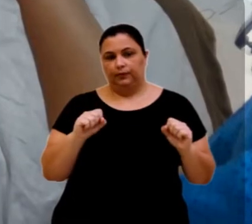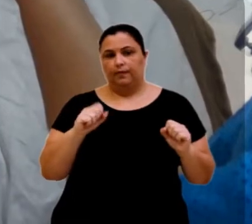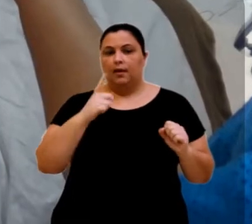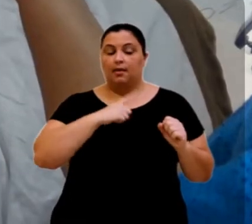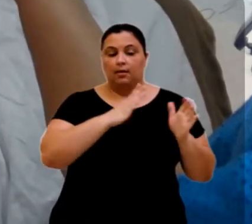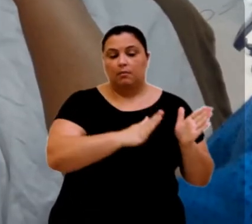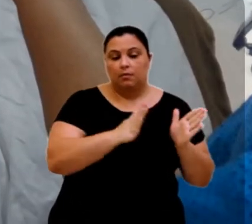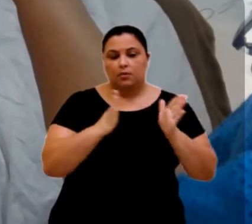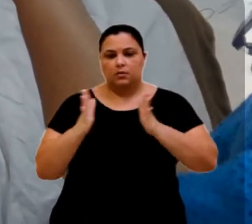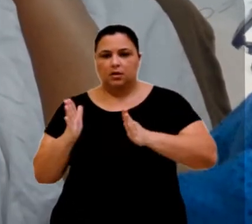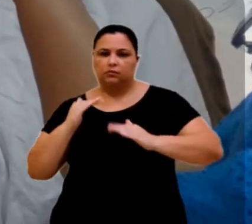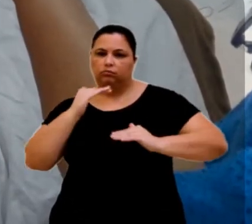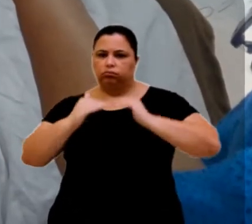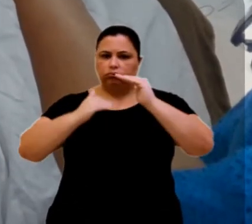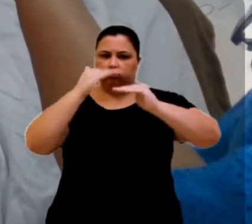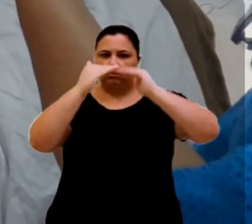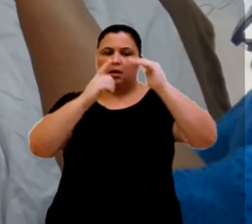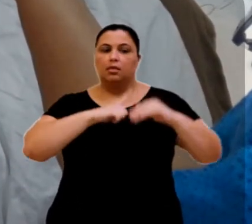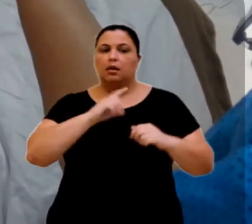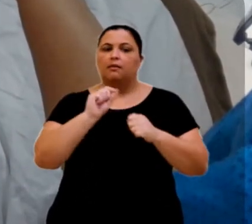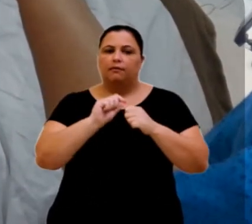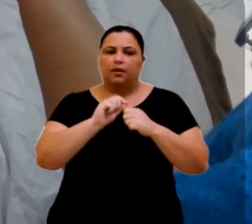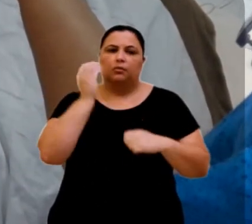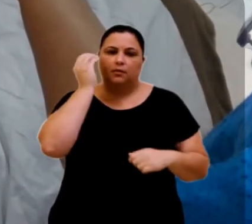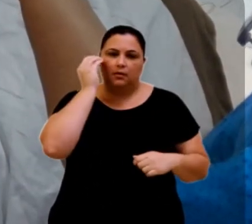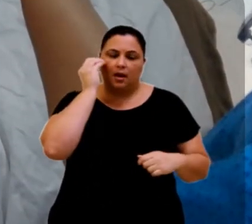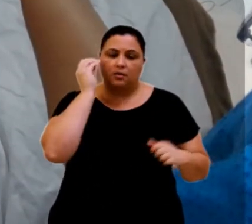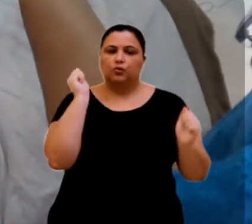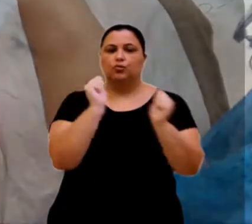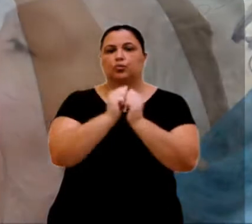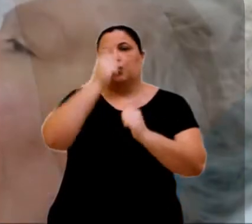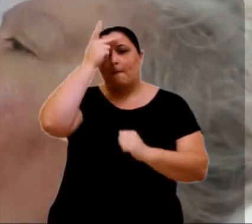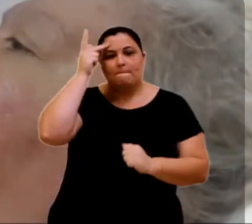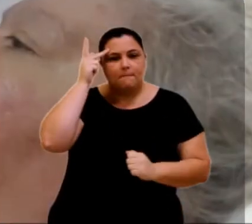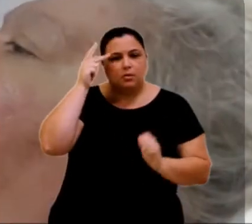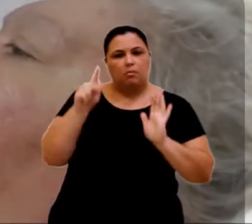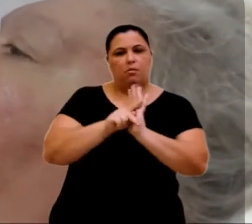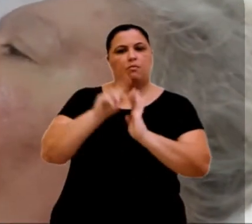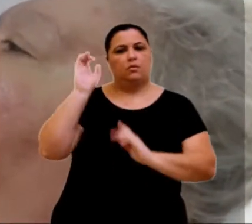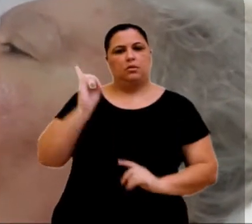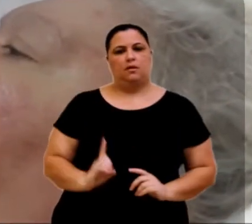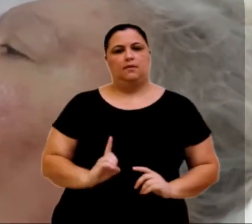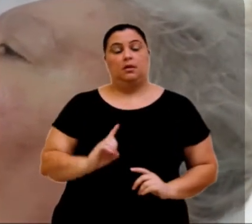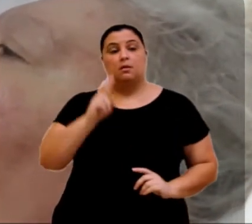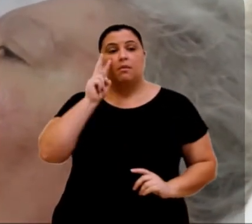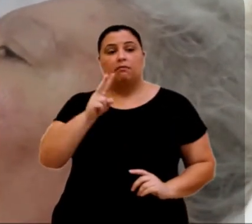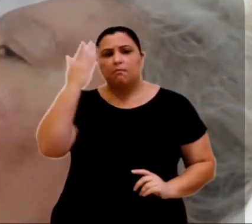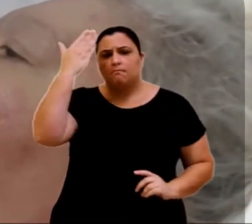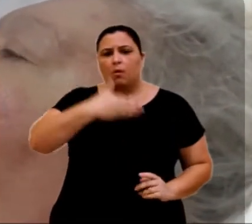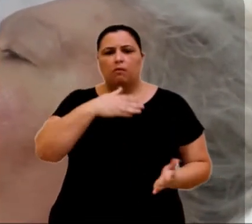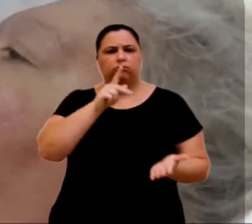desenvolvimento, estão sendo feitas interações e testes, junto aos usuários, para garantir que o dispositivo atenda